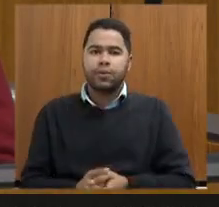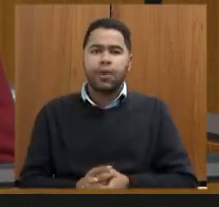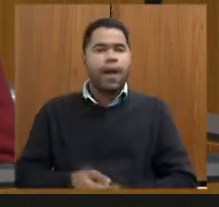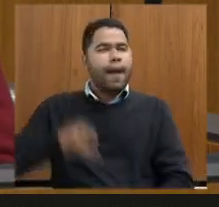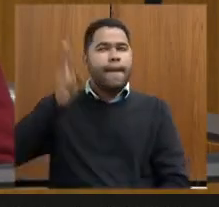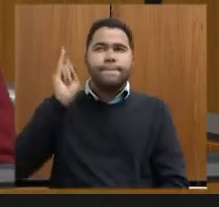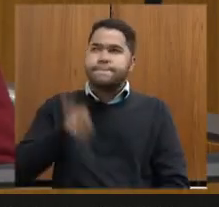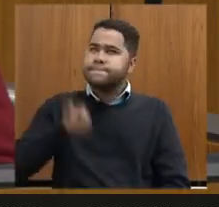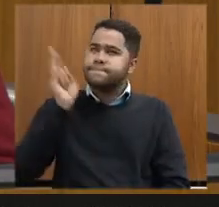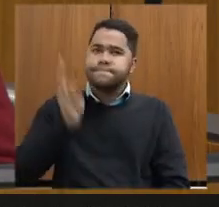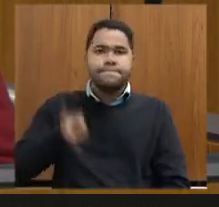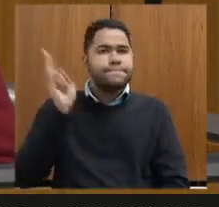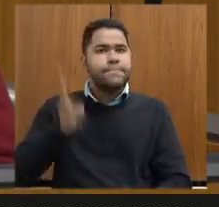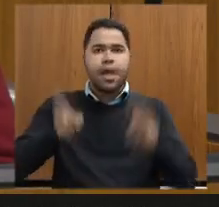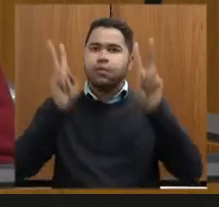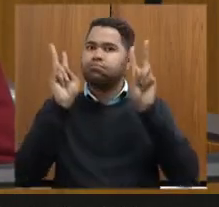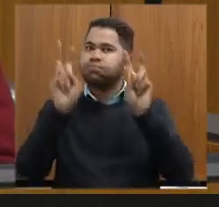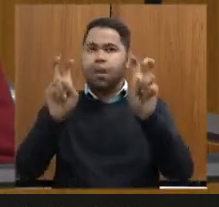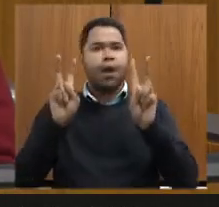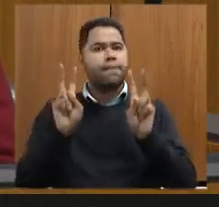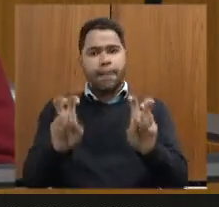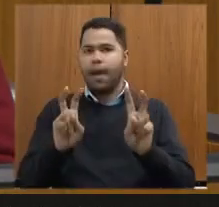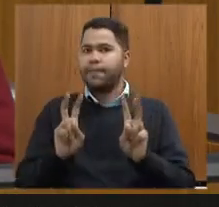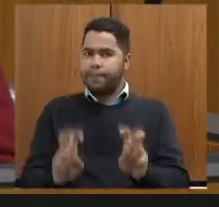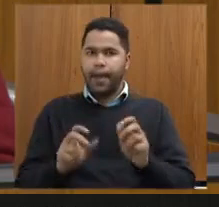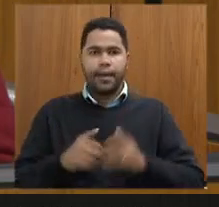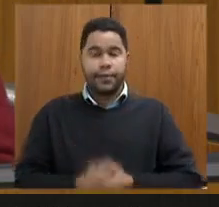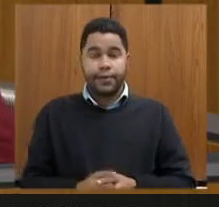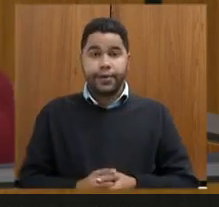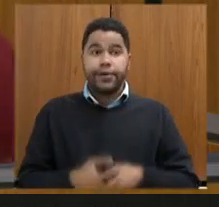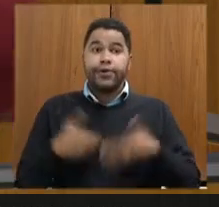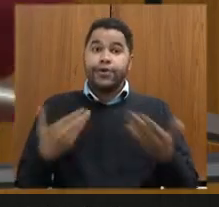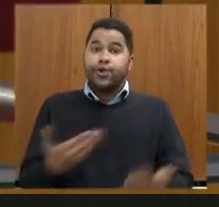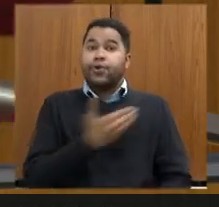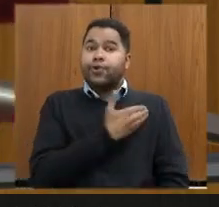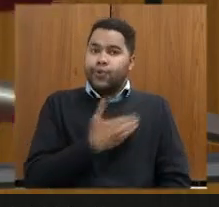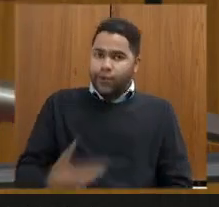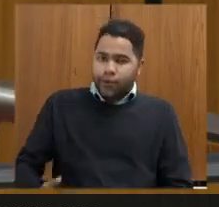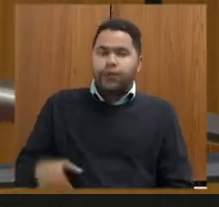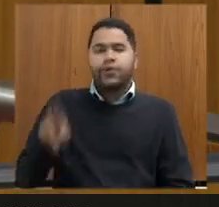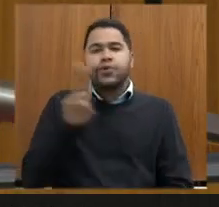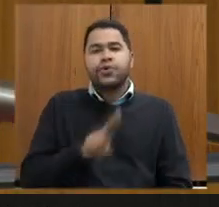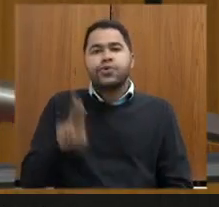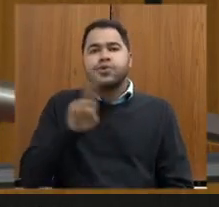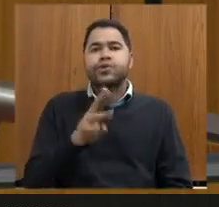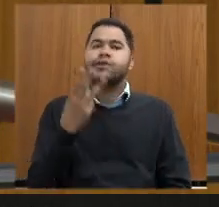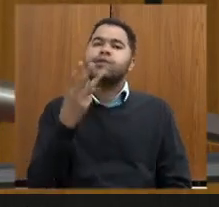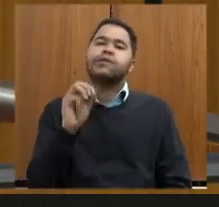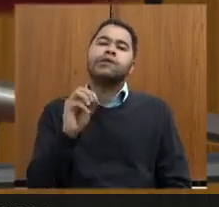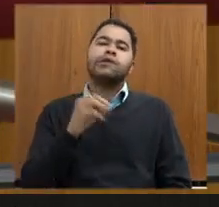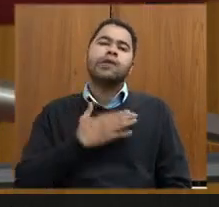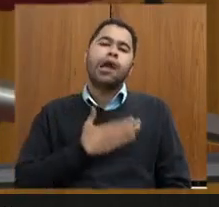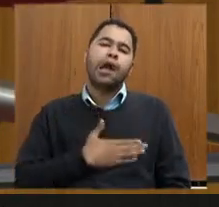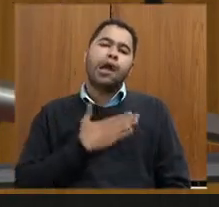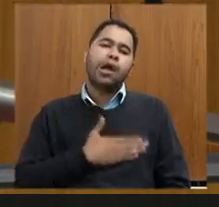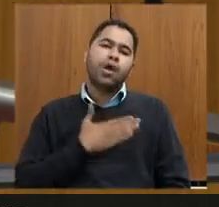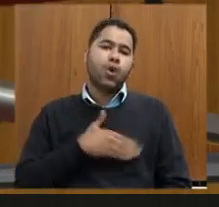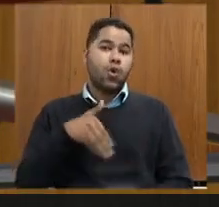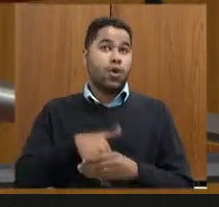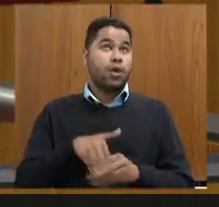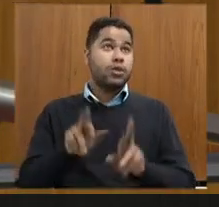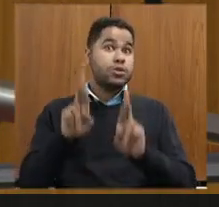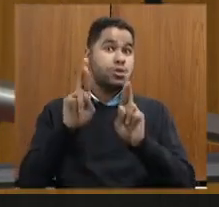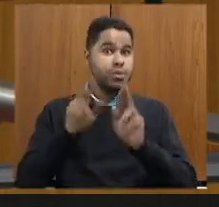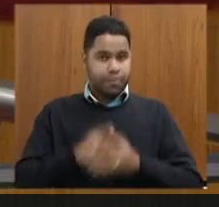os mesmos assuntos na Assembleia Fiscaliza e ainda assim o governo vai usar o 30 de agosto para votar espero que